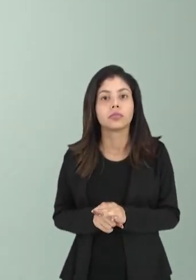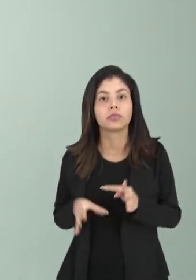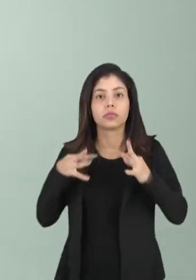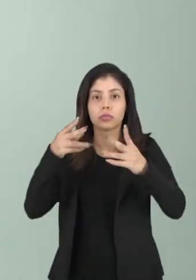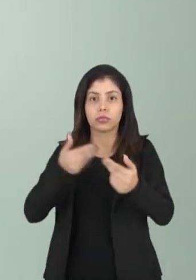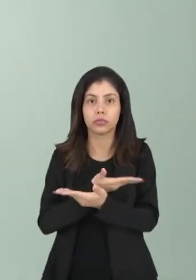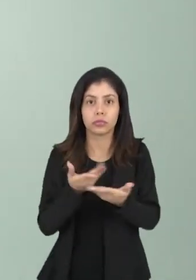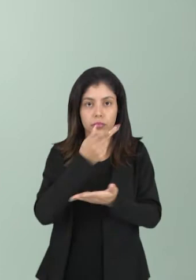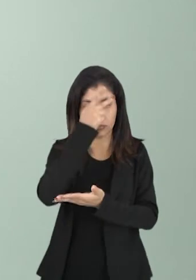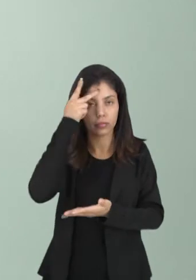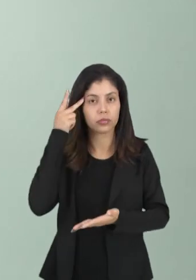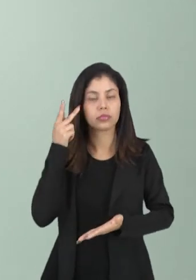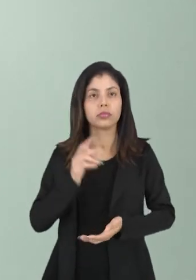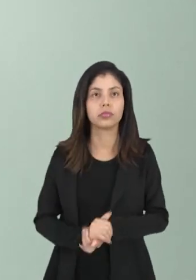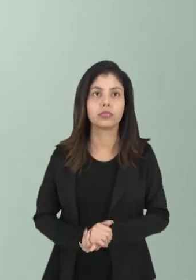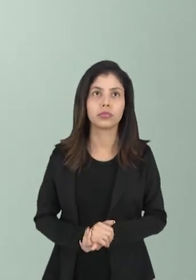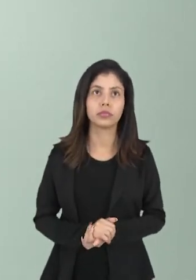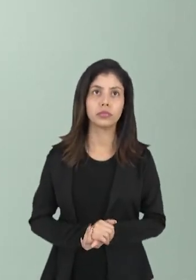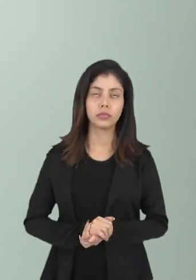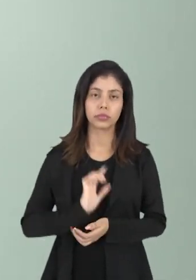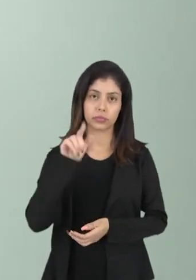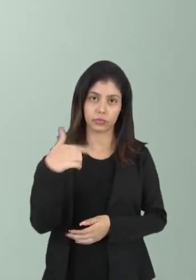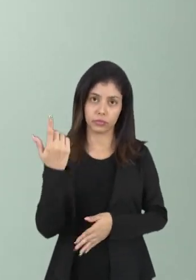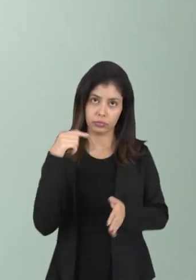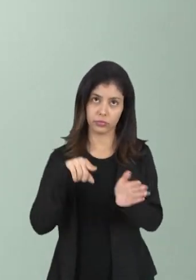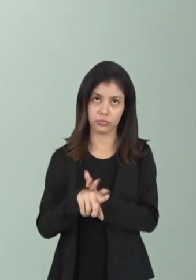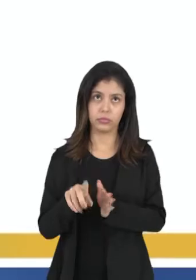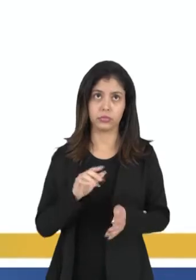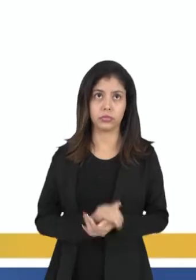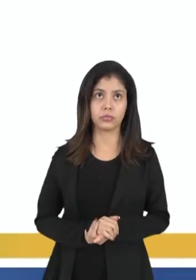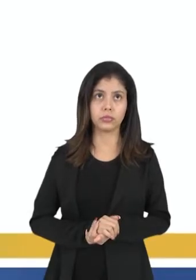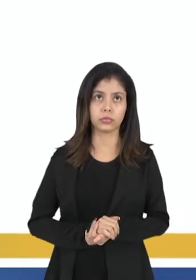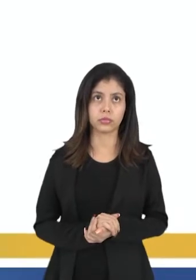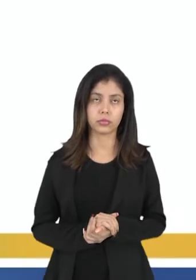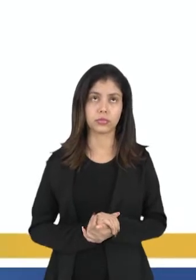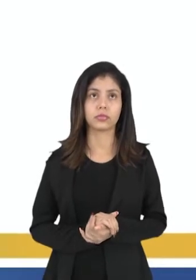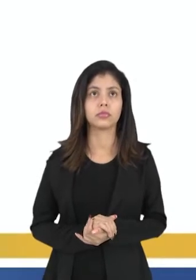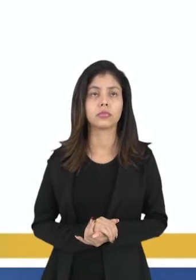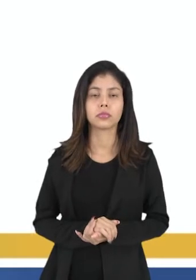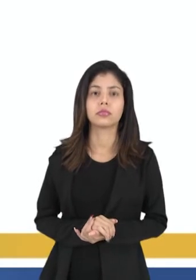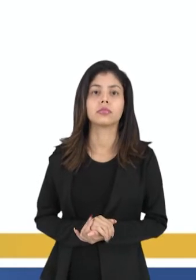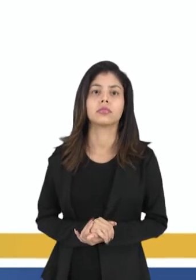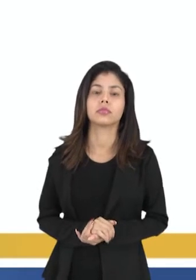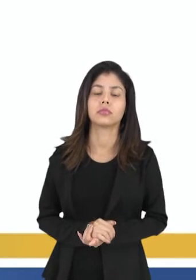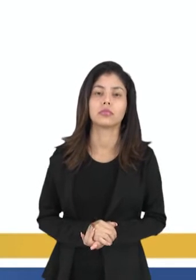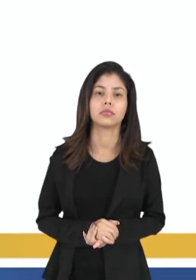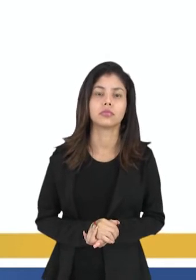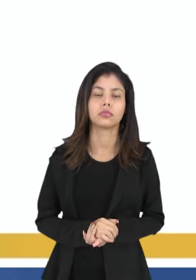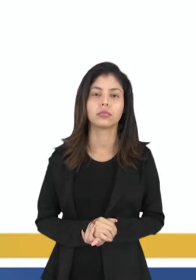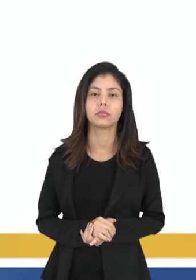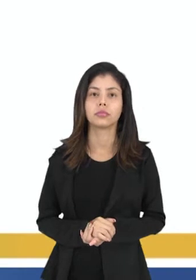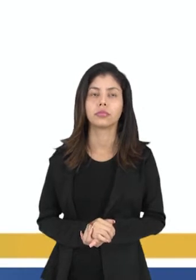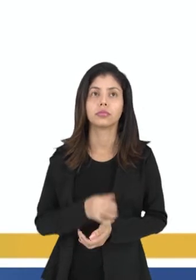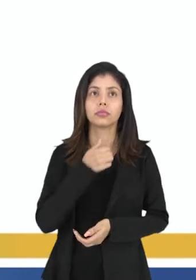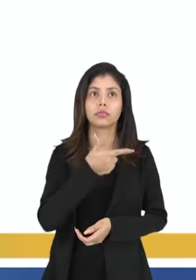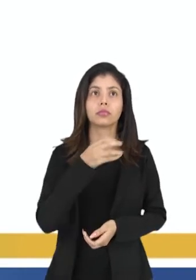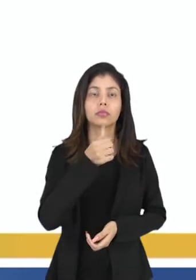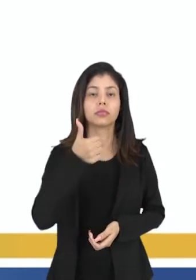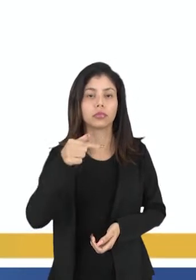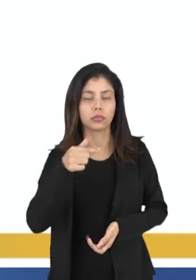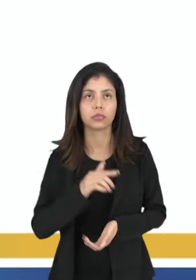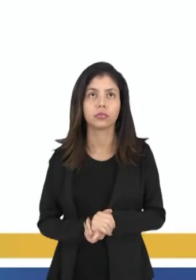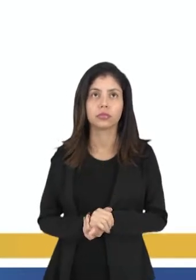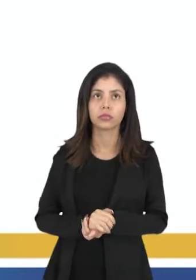os cidadãos. Tá bom, gente? Vamos para a próxima questão. A próxima questão do Enem é de 2017.